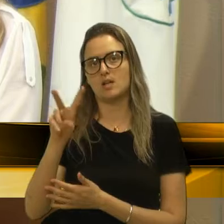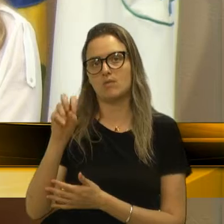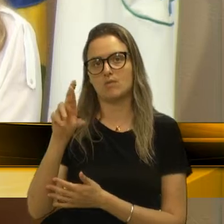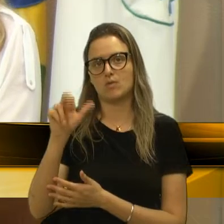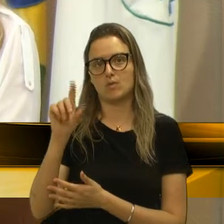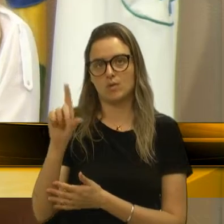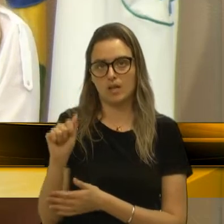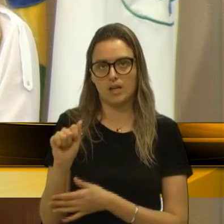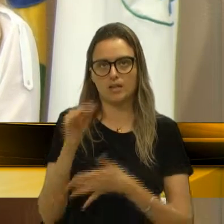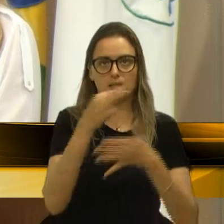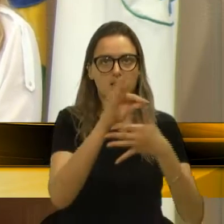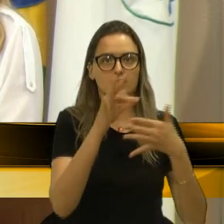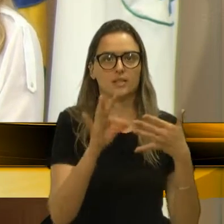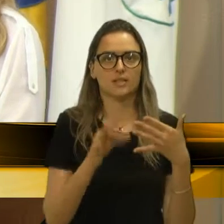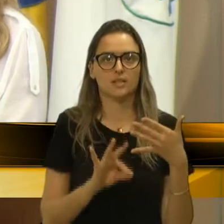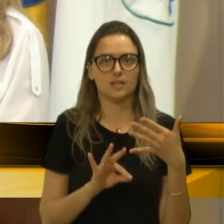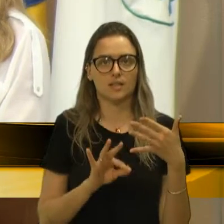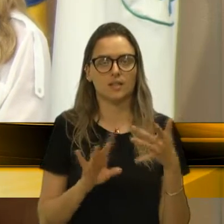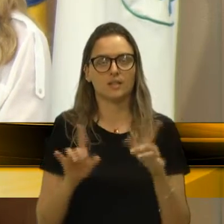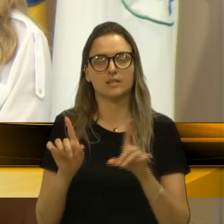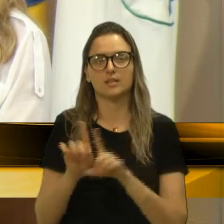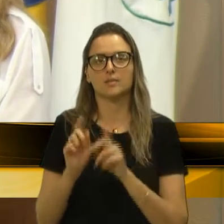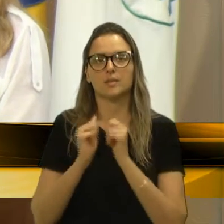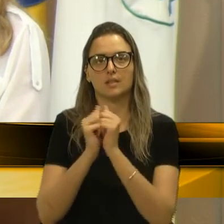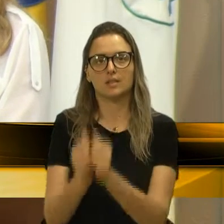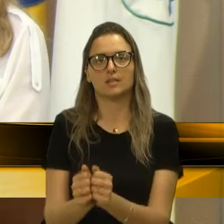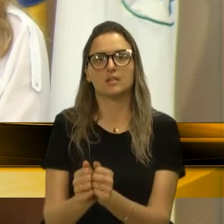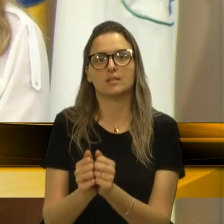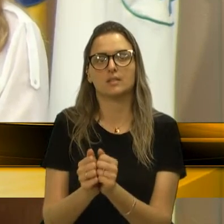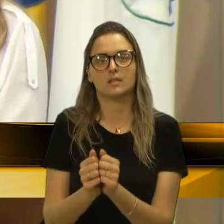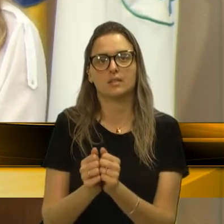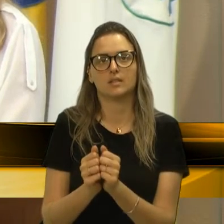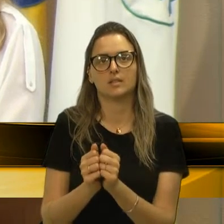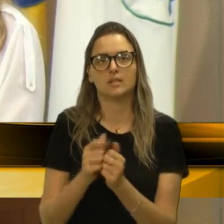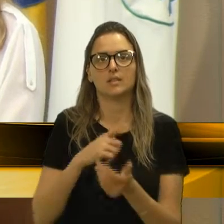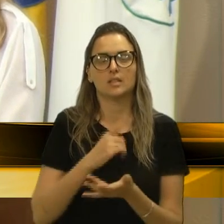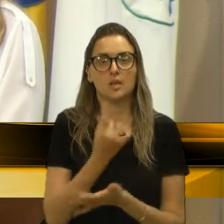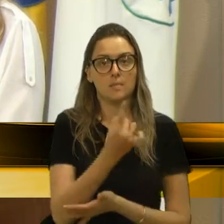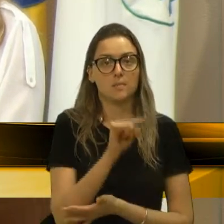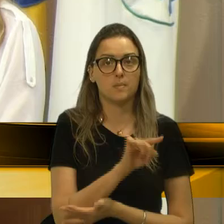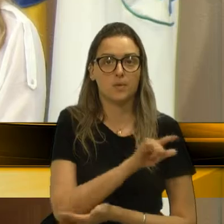Então, um dos critérios era que fossem escolas de 500 a 1.000 alunos.